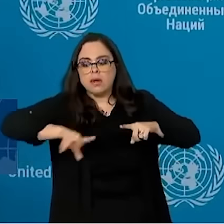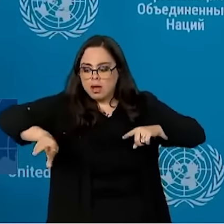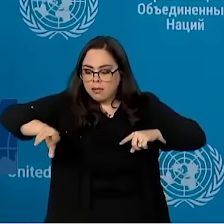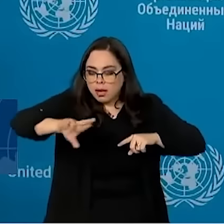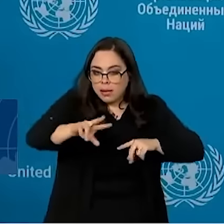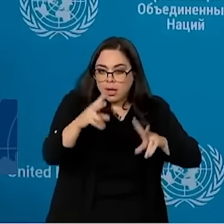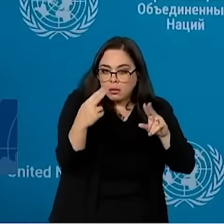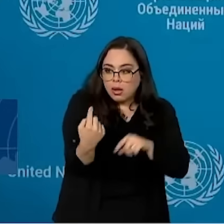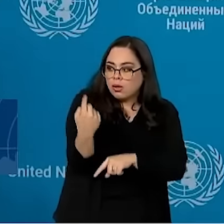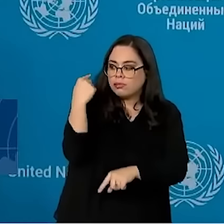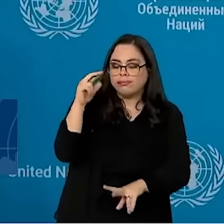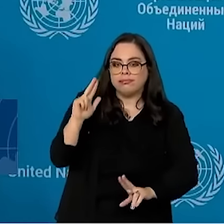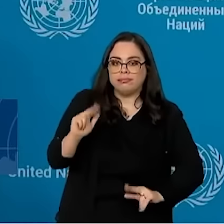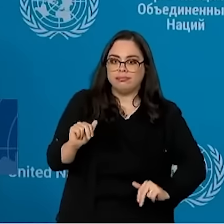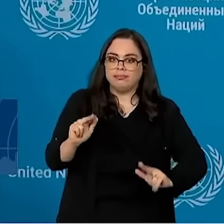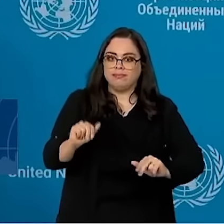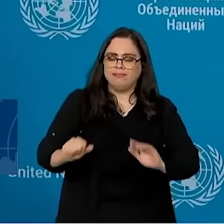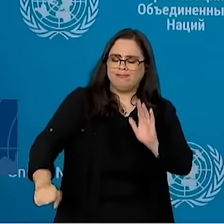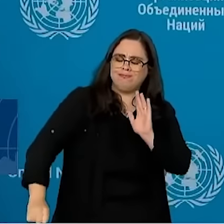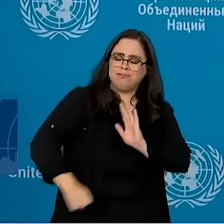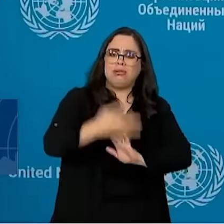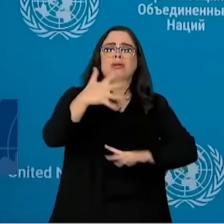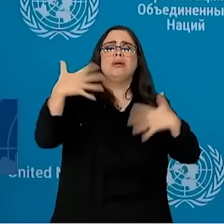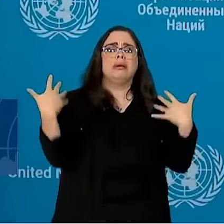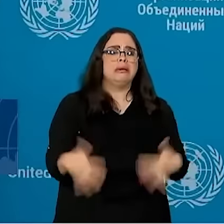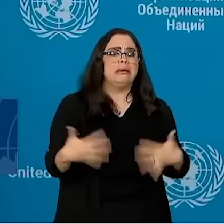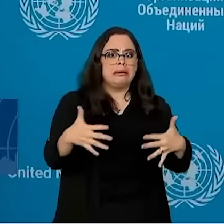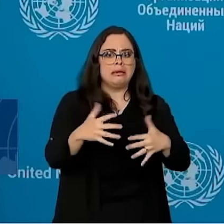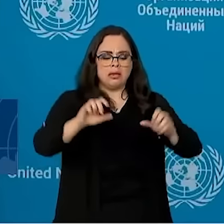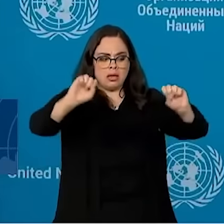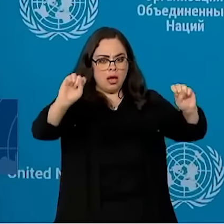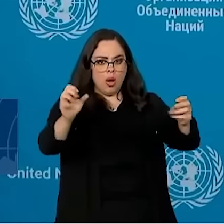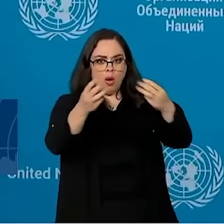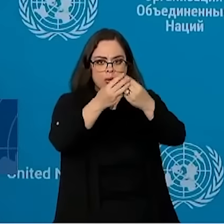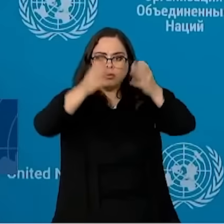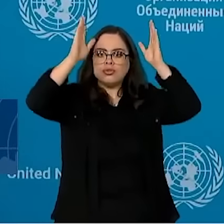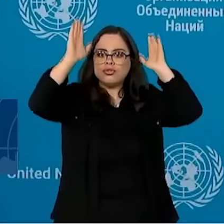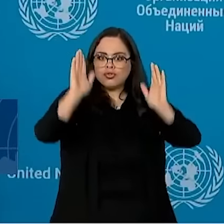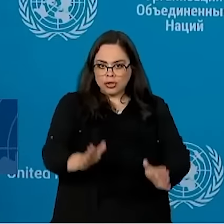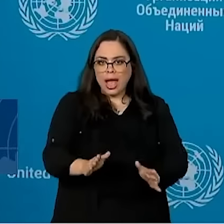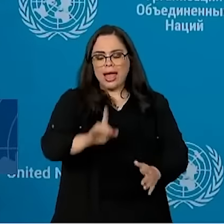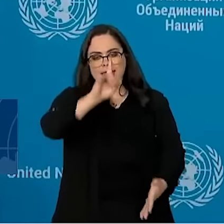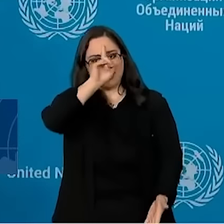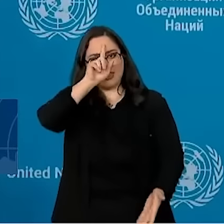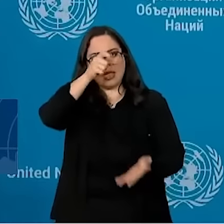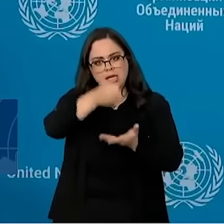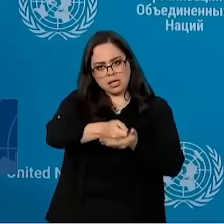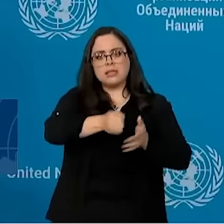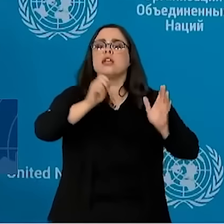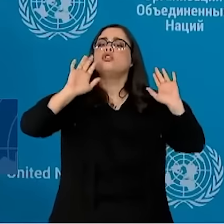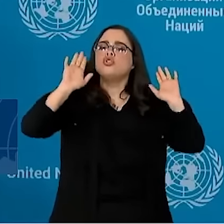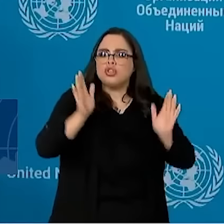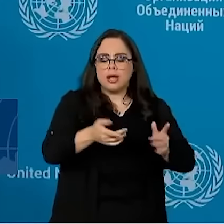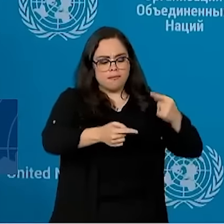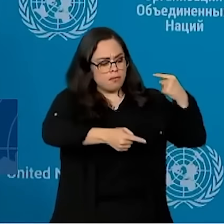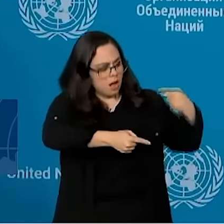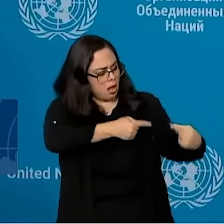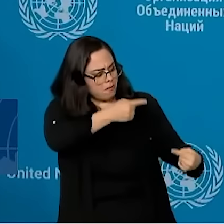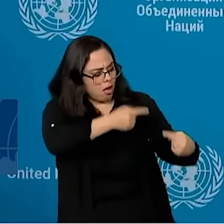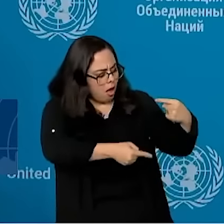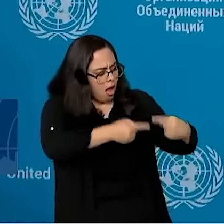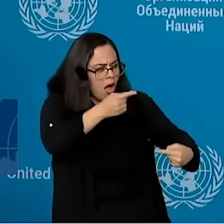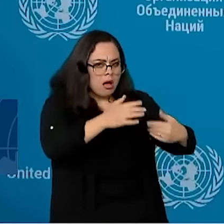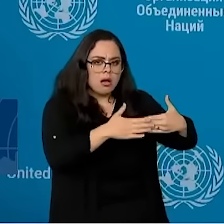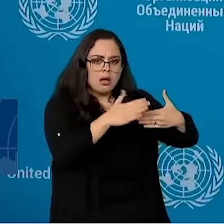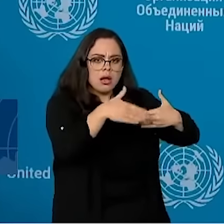tem precedentes. E, por mais que a ONU tenha discutido, por mais que tenha tomado decisão, não há nenhum